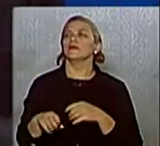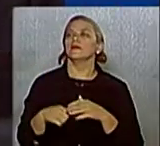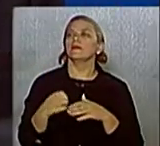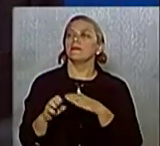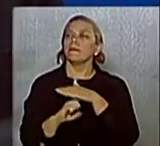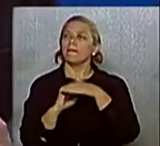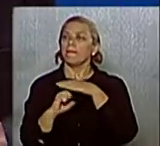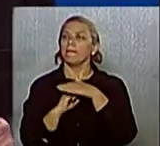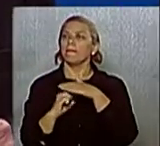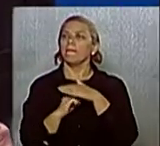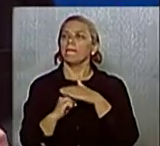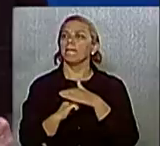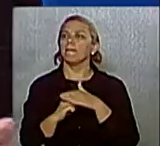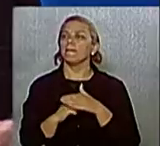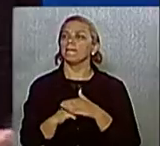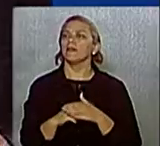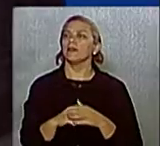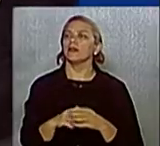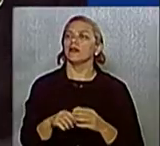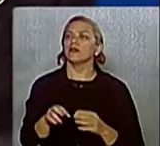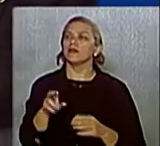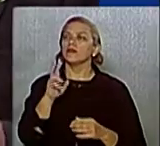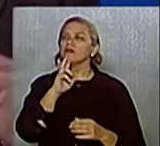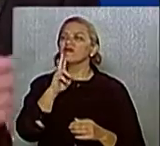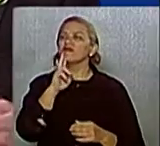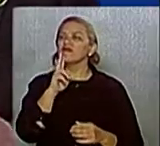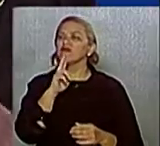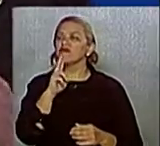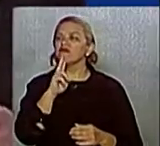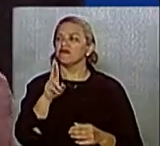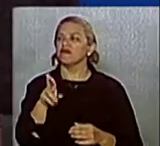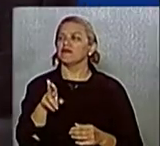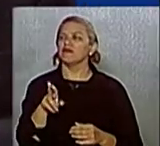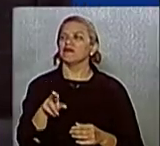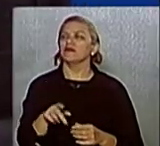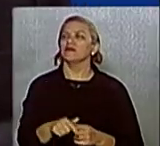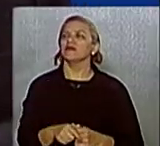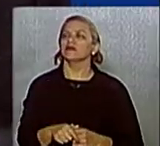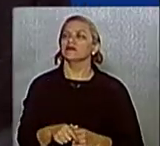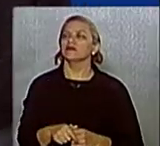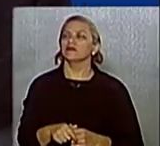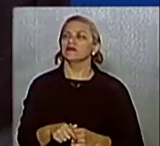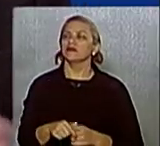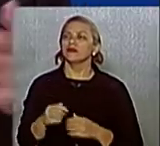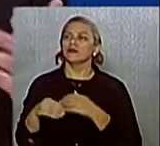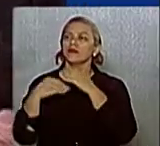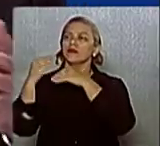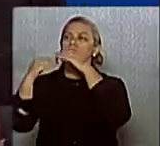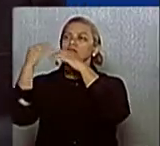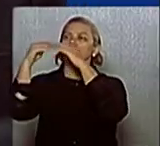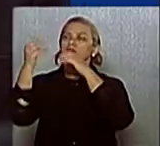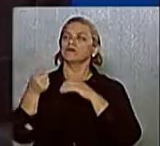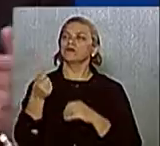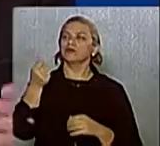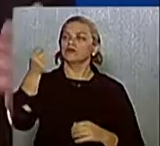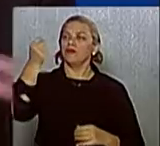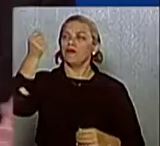ocasião foi alvo de muitas críticas. Por acreditar que os custos de terceirizações são elevados e por questões